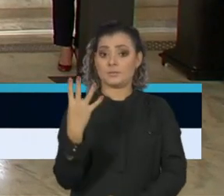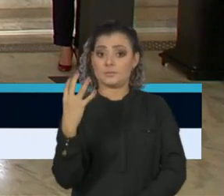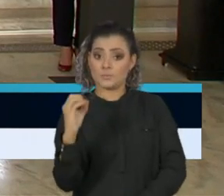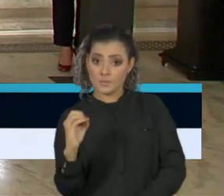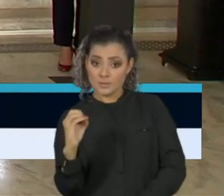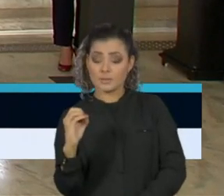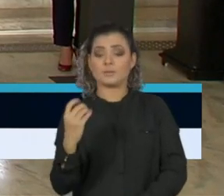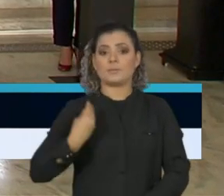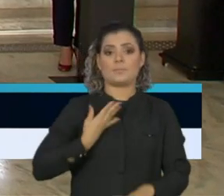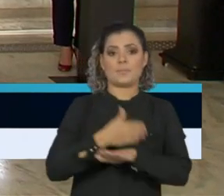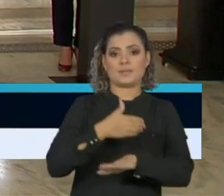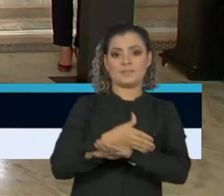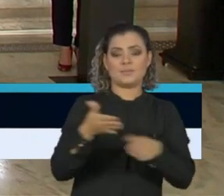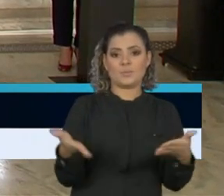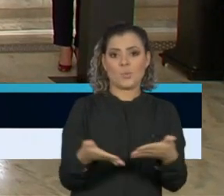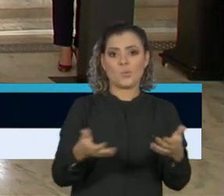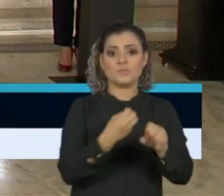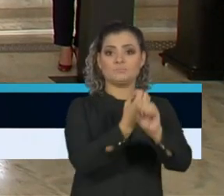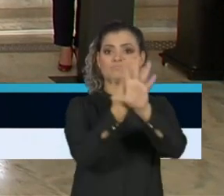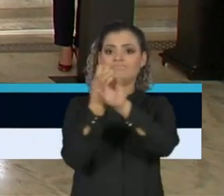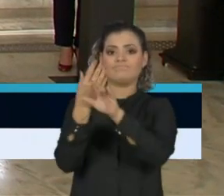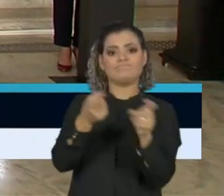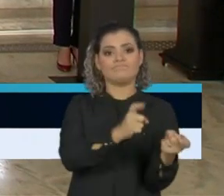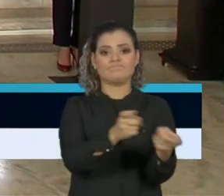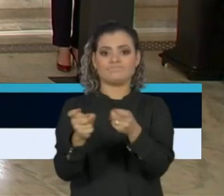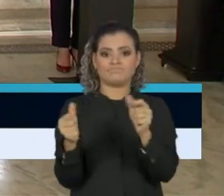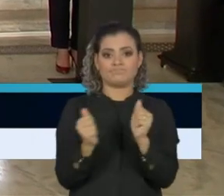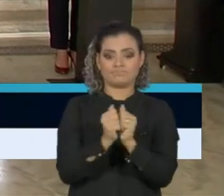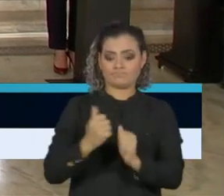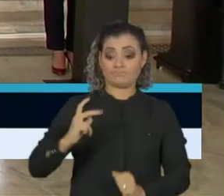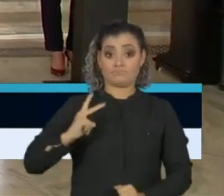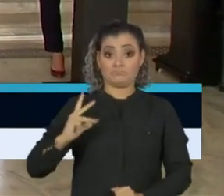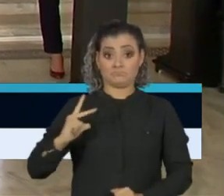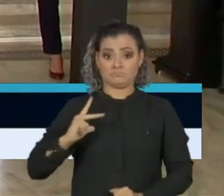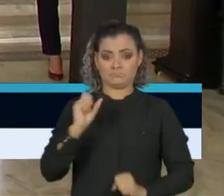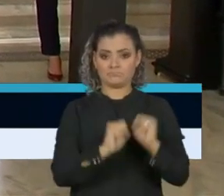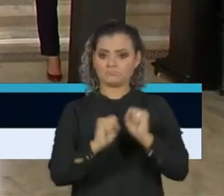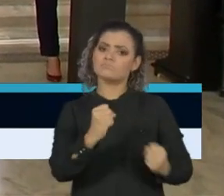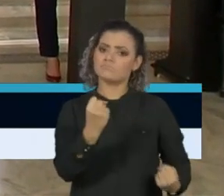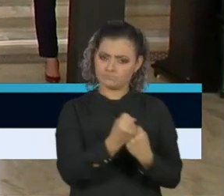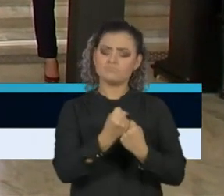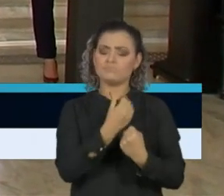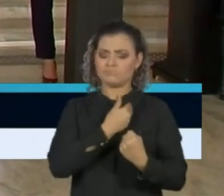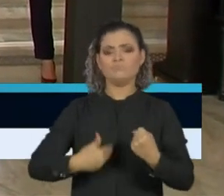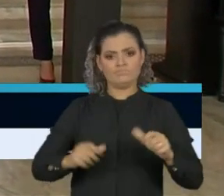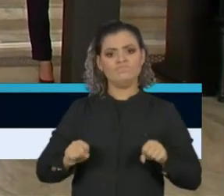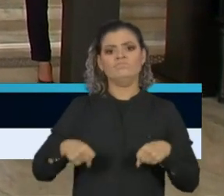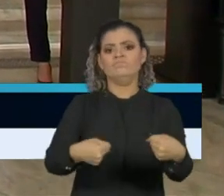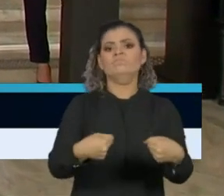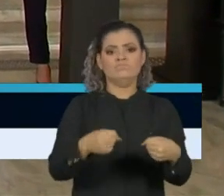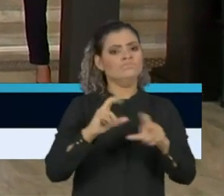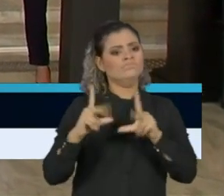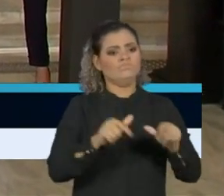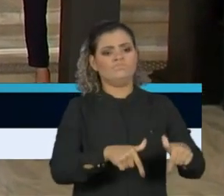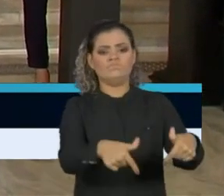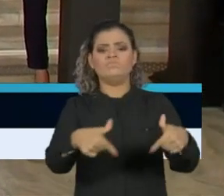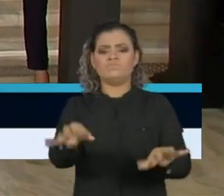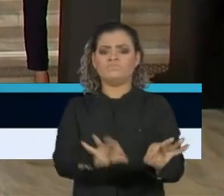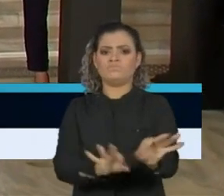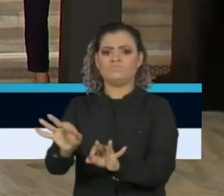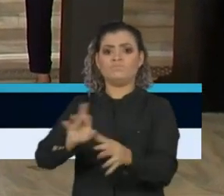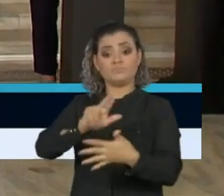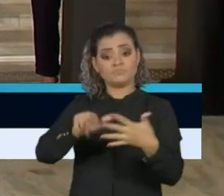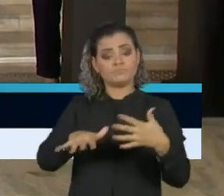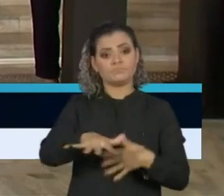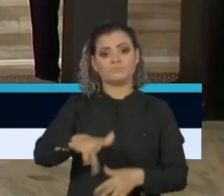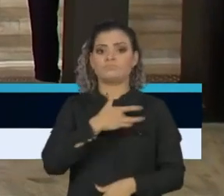que participam em encontros virtuais com o governador, no intuito de apoiar as ações do governo em todas essas frentes, além da